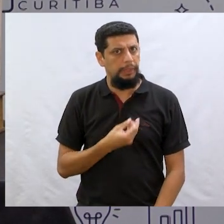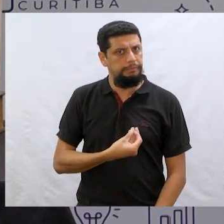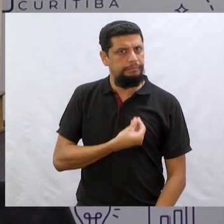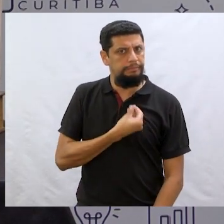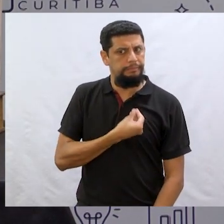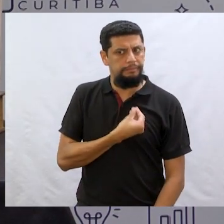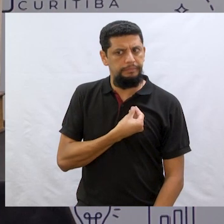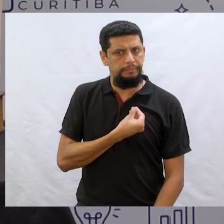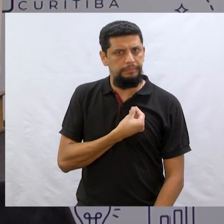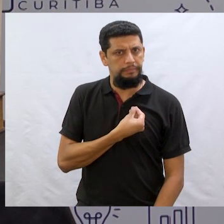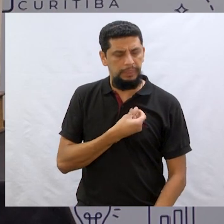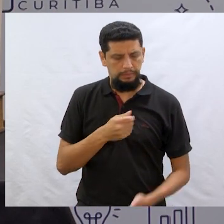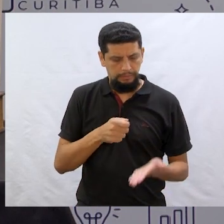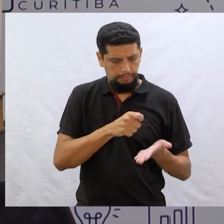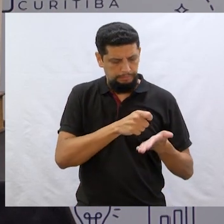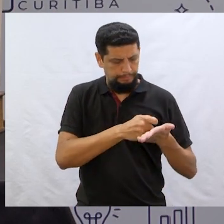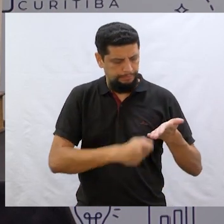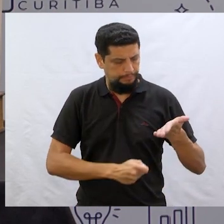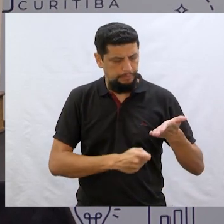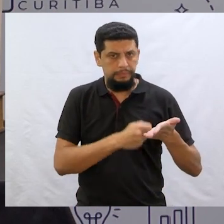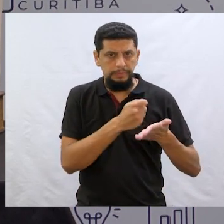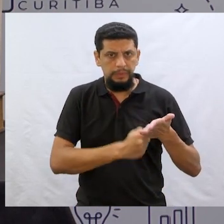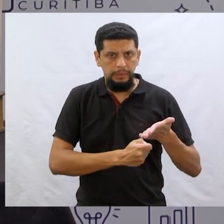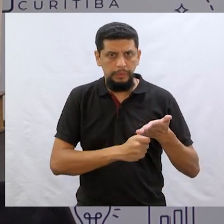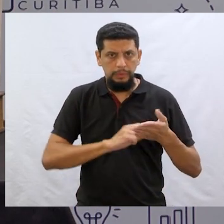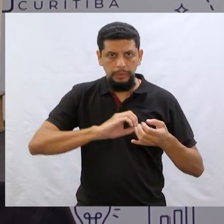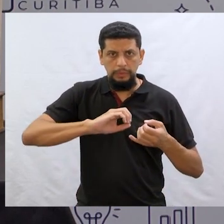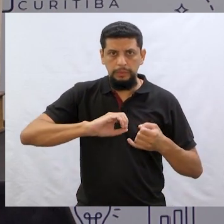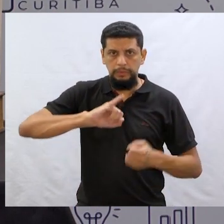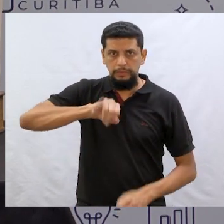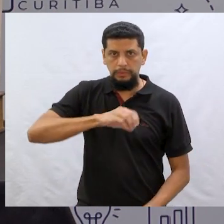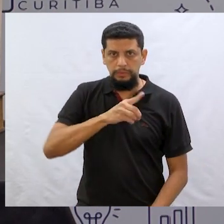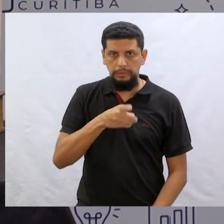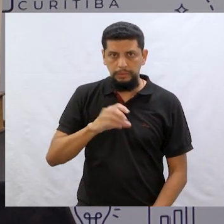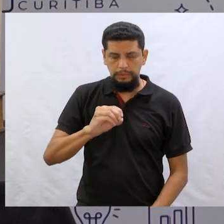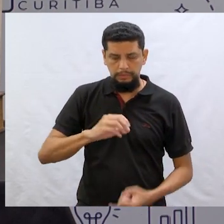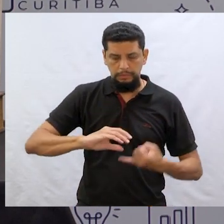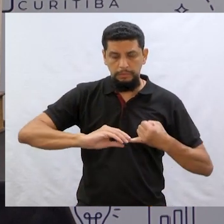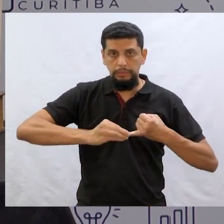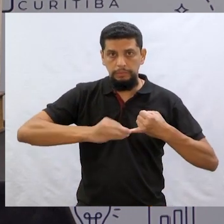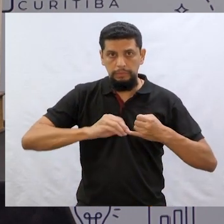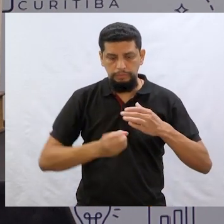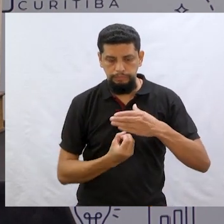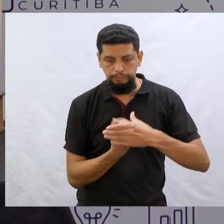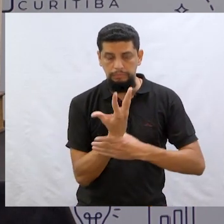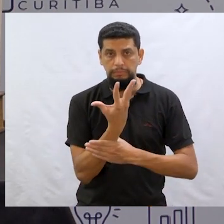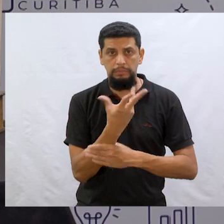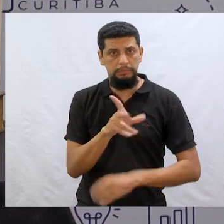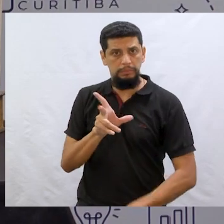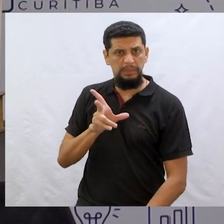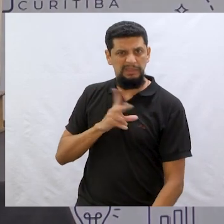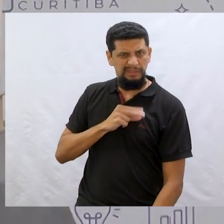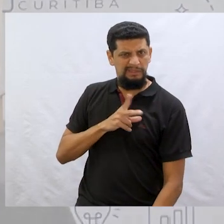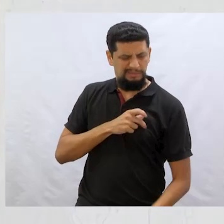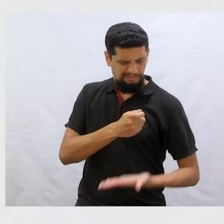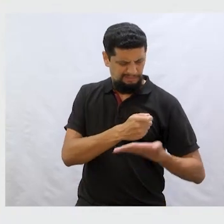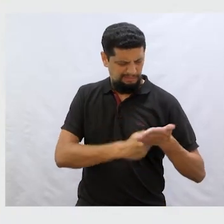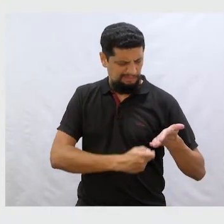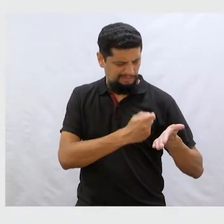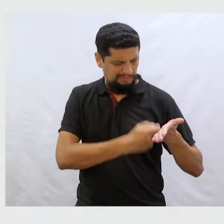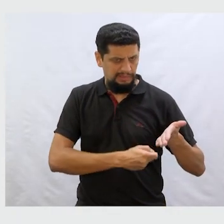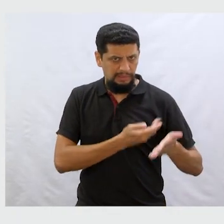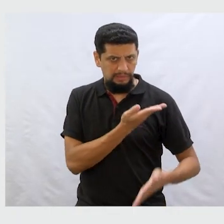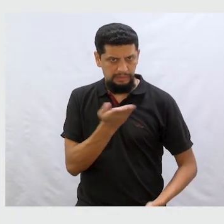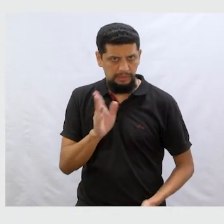estou aqui com um diário do João e o Pé de Feijão. Isso mesmo! Nossa, mas diário!